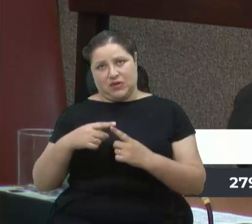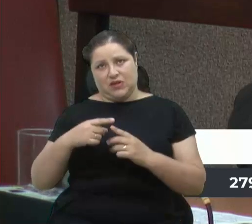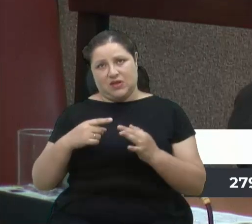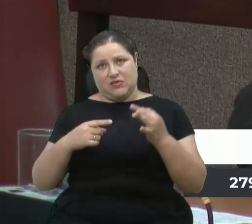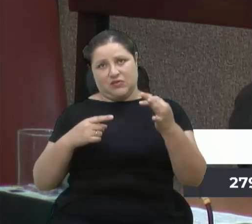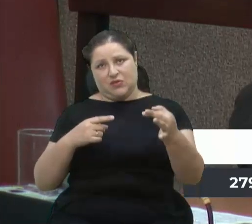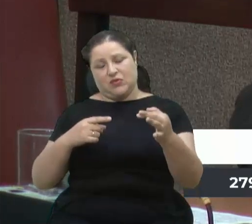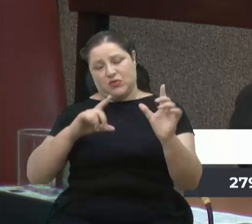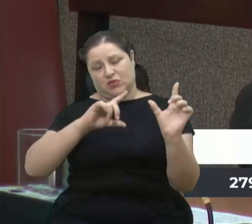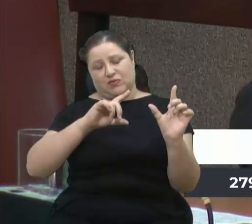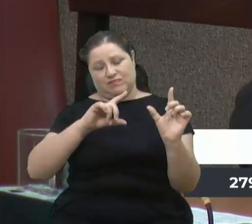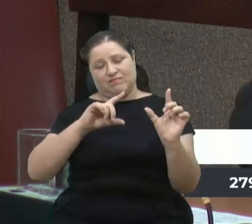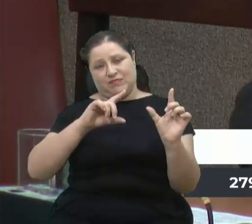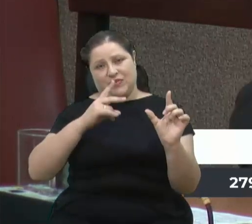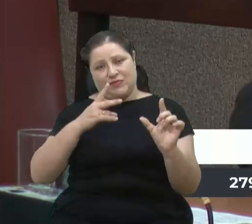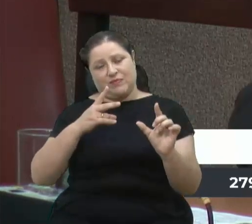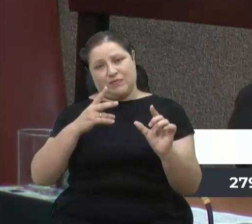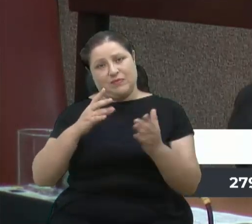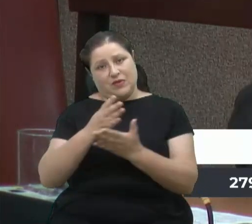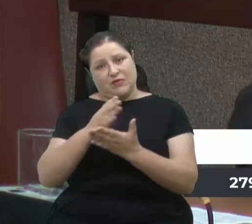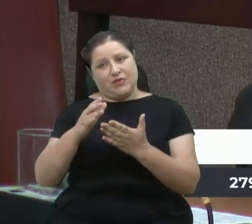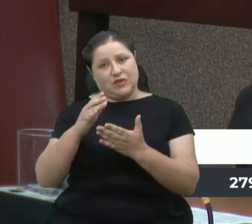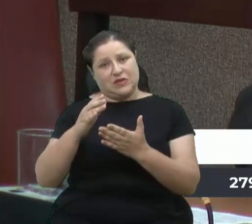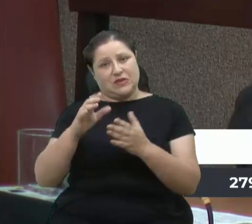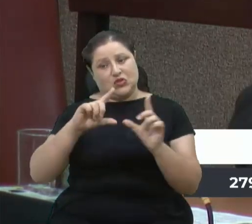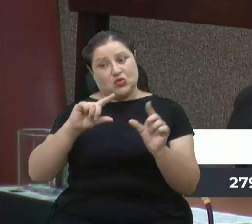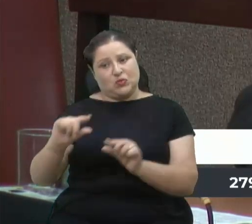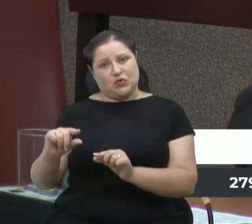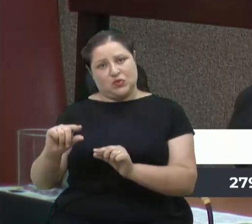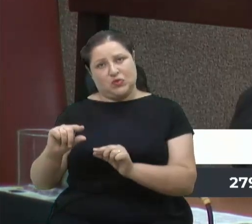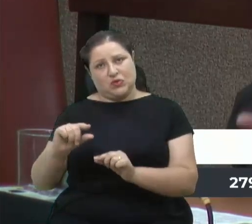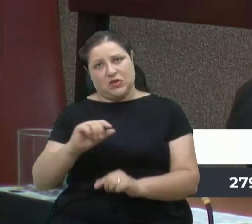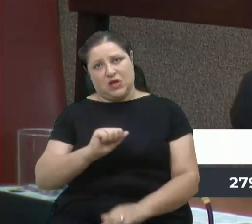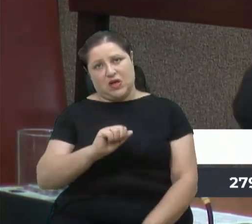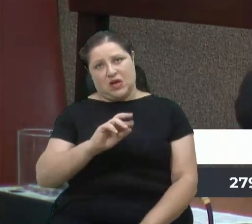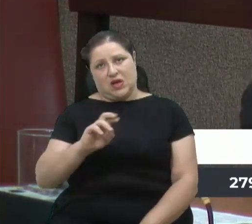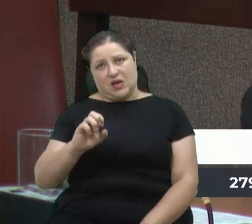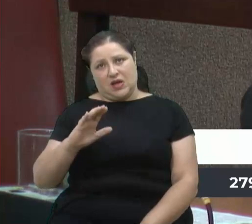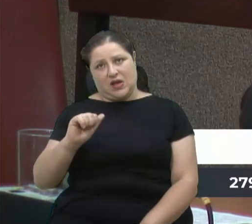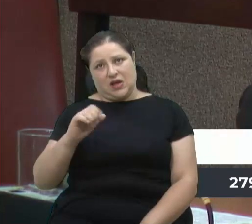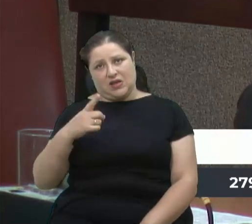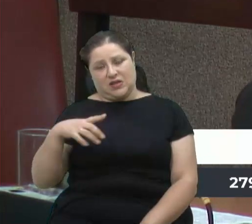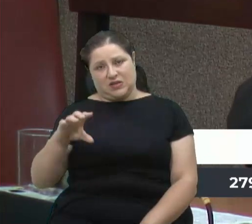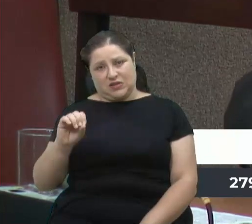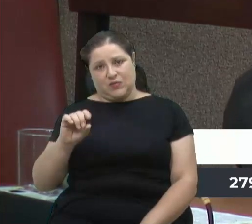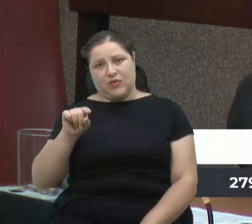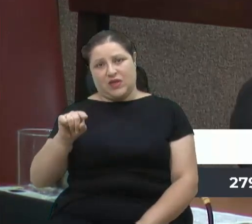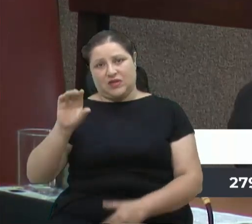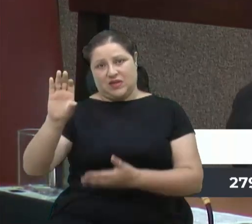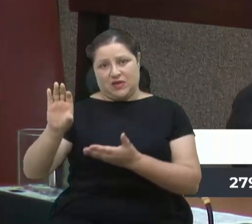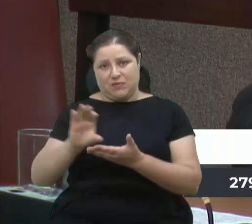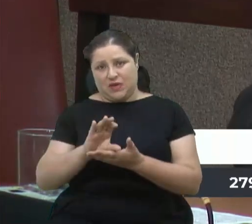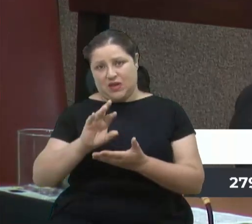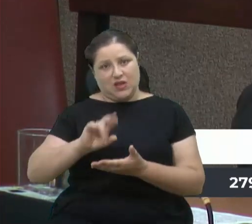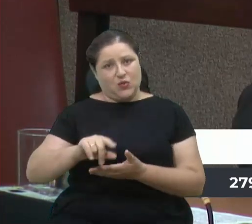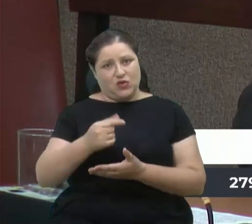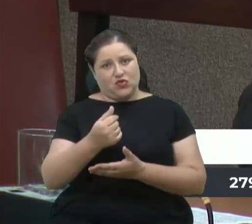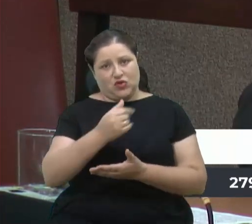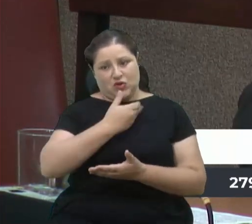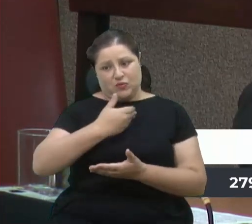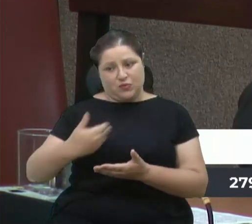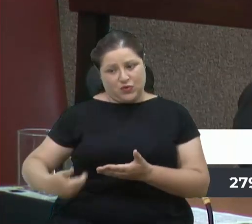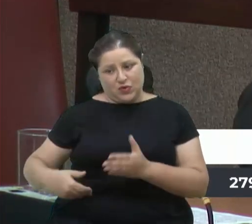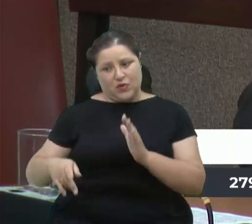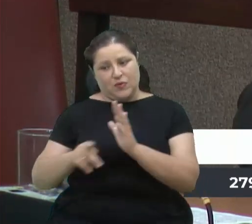queda de arrecadação. e essas emendas não é dinheiro público, é dinheiro dos impostos, os empresários estão